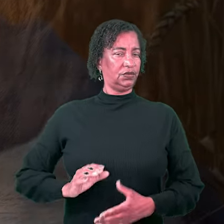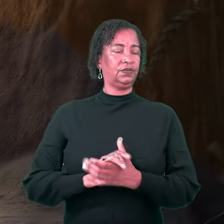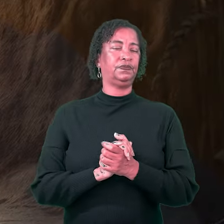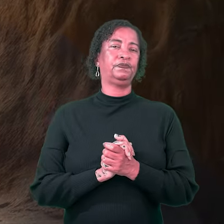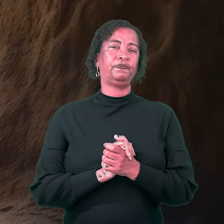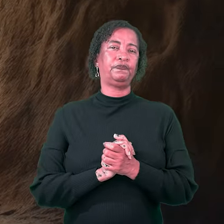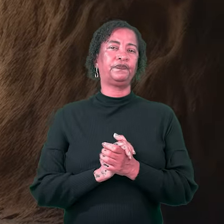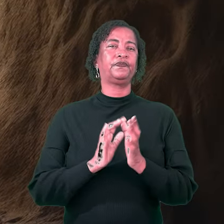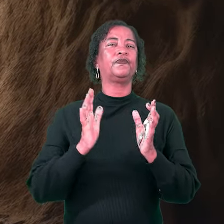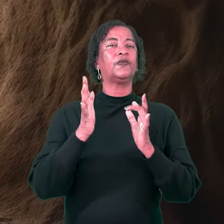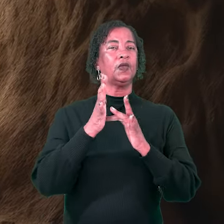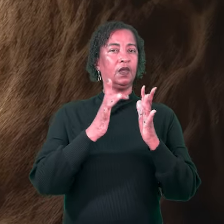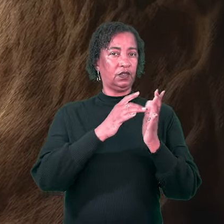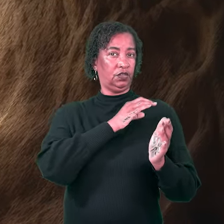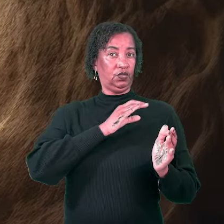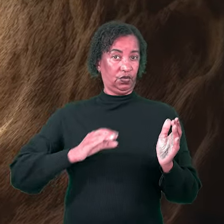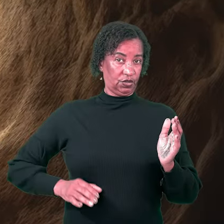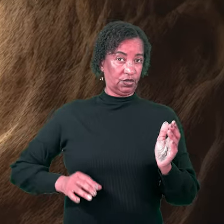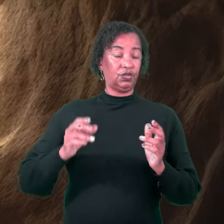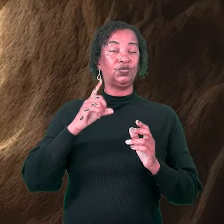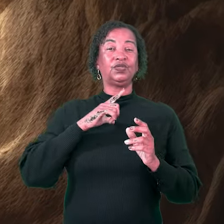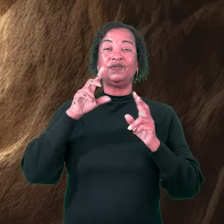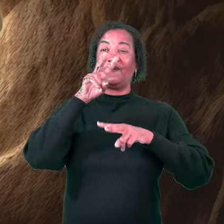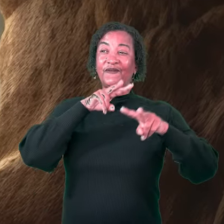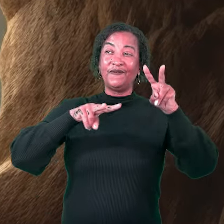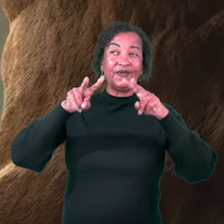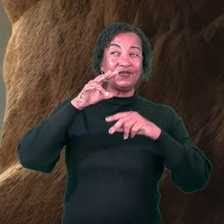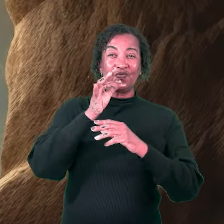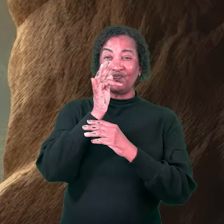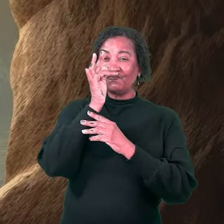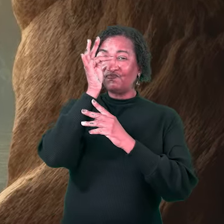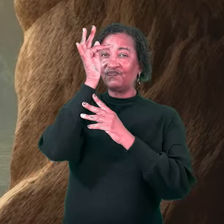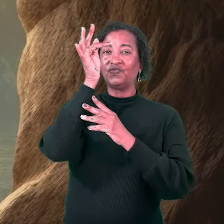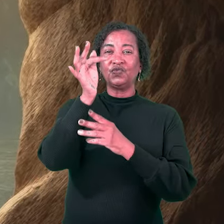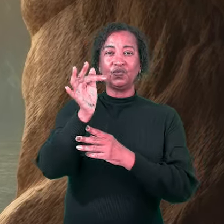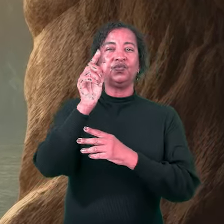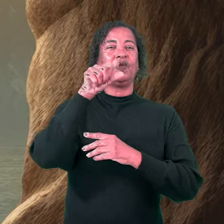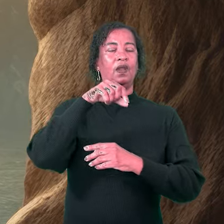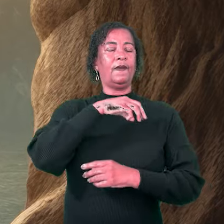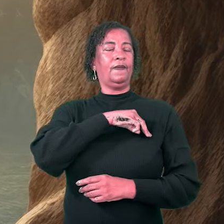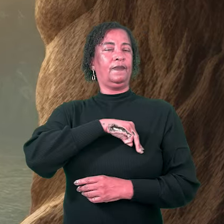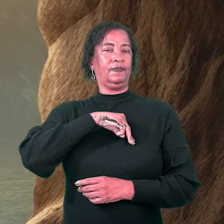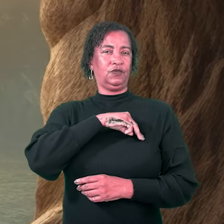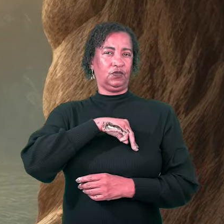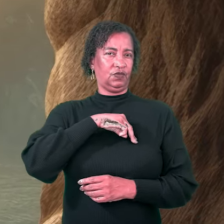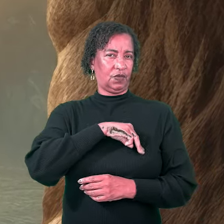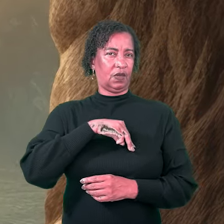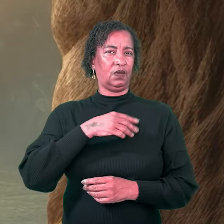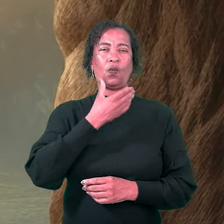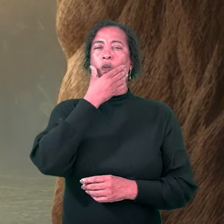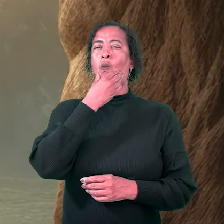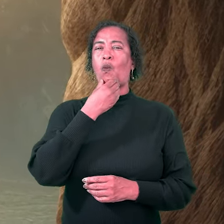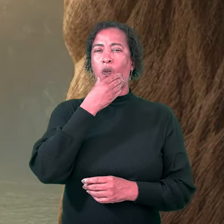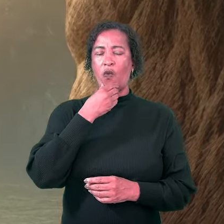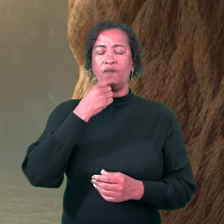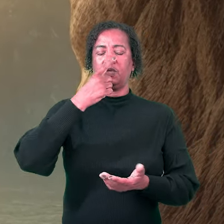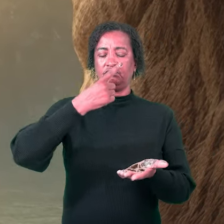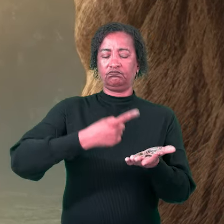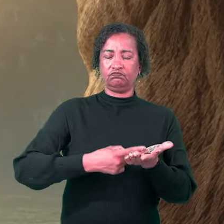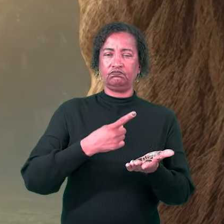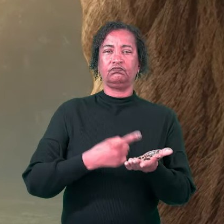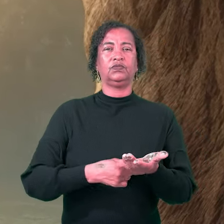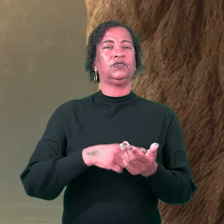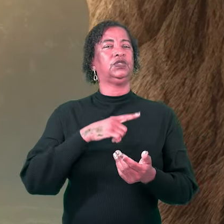Cristo foi um visionário. Ele era um homem com uma visão. Ele era um missionário. Ele era um homem com uma missão.